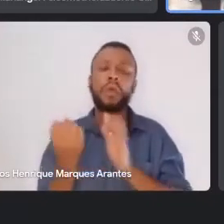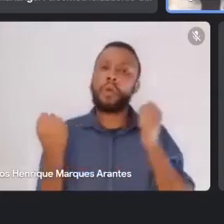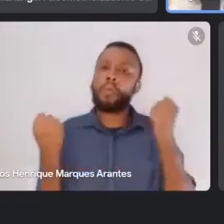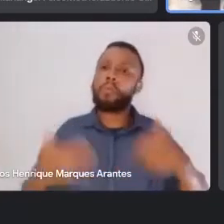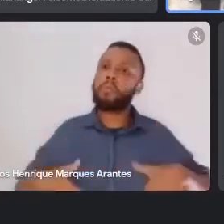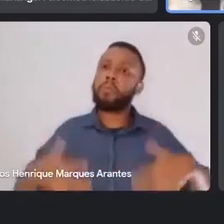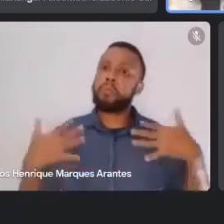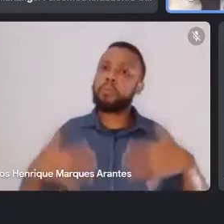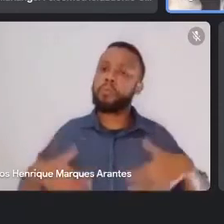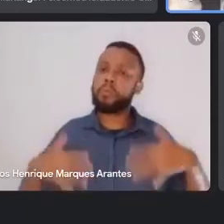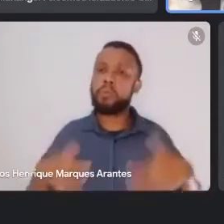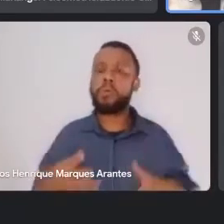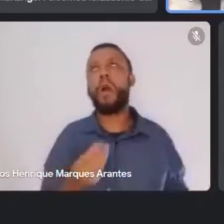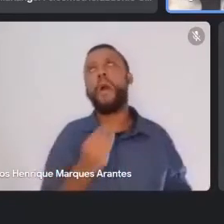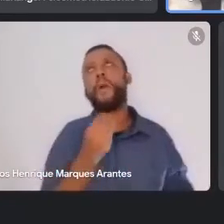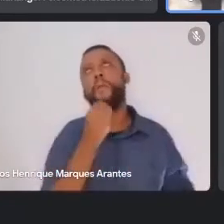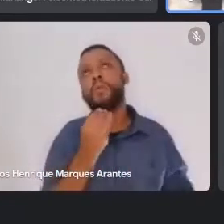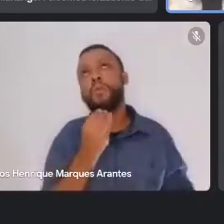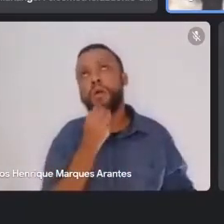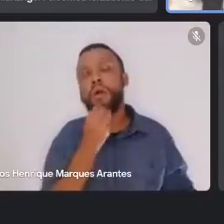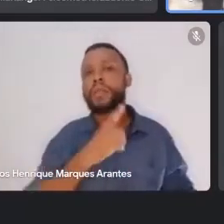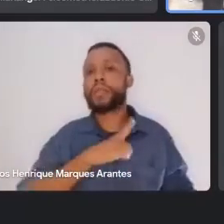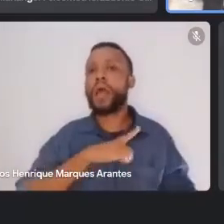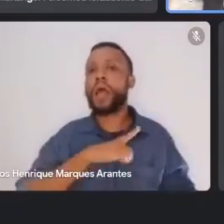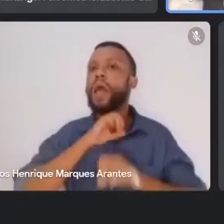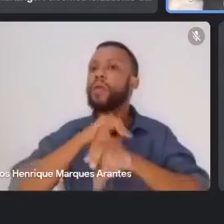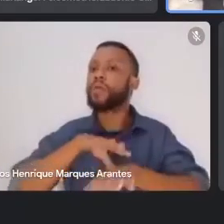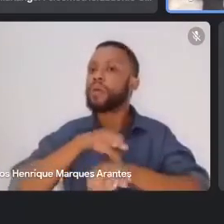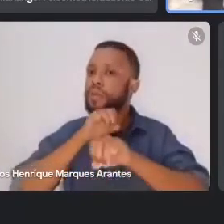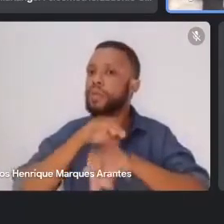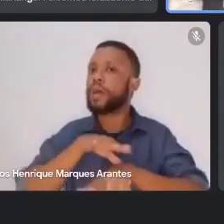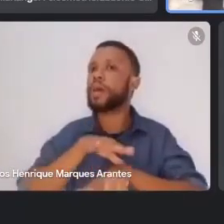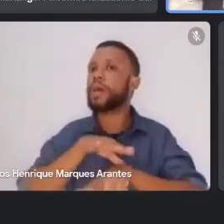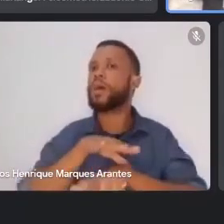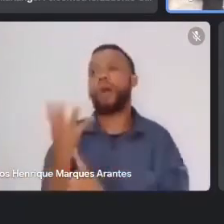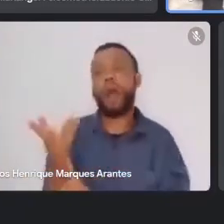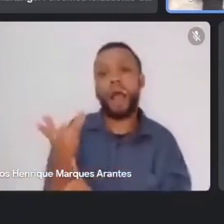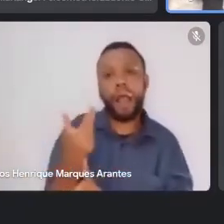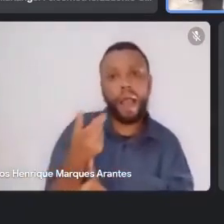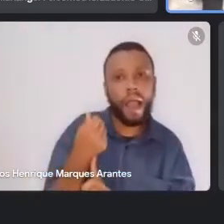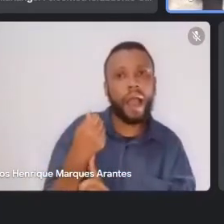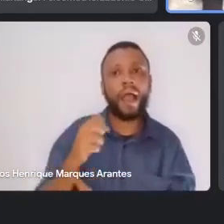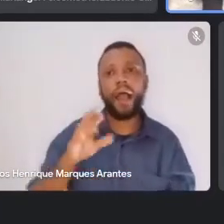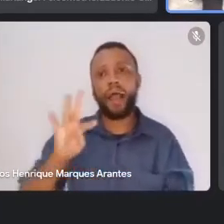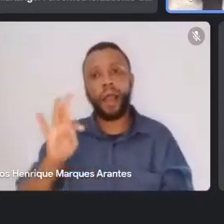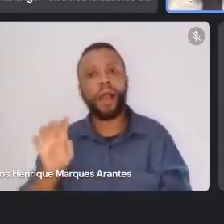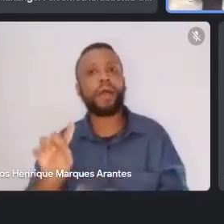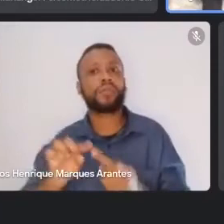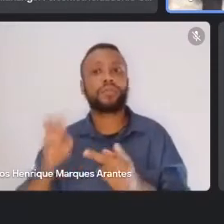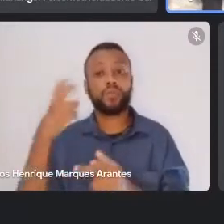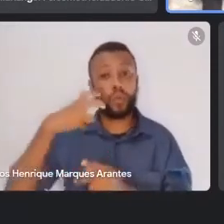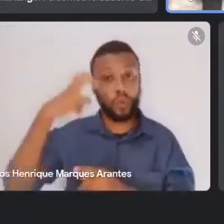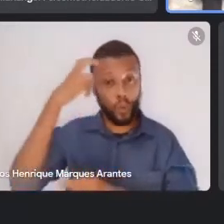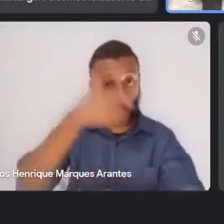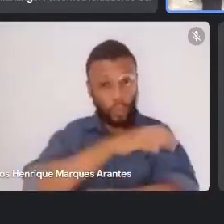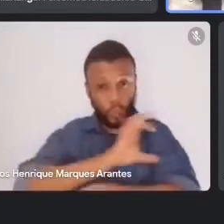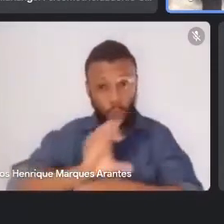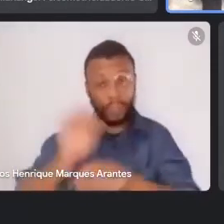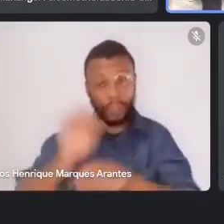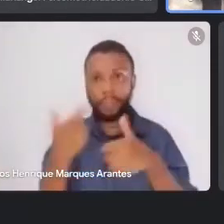tamanhas possibilidades de educação, de arte e de cultura, nós possamos fazer um tsunami